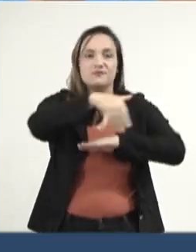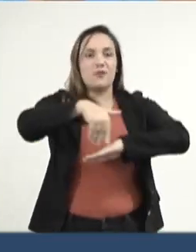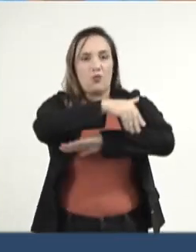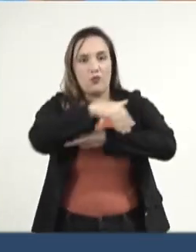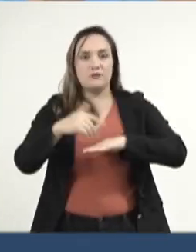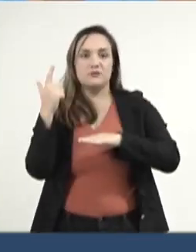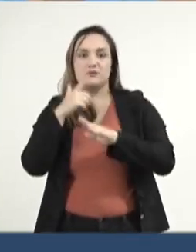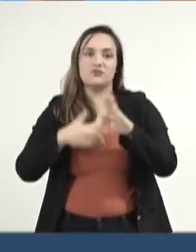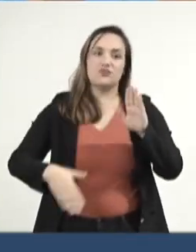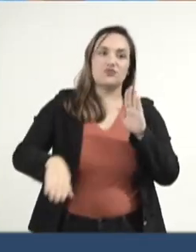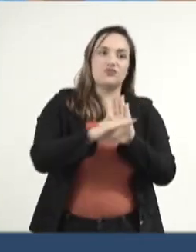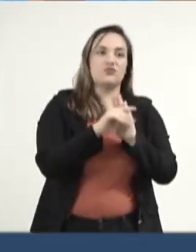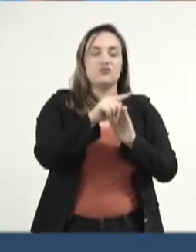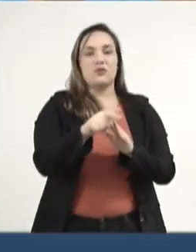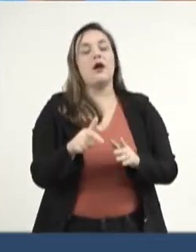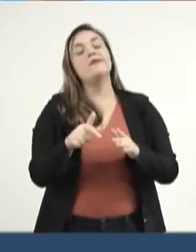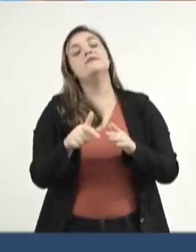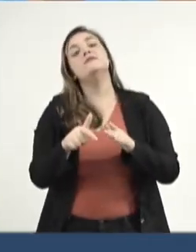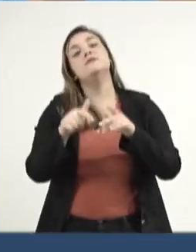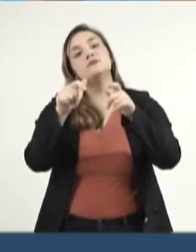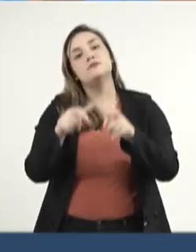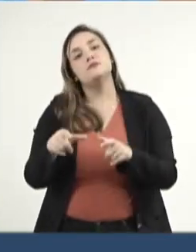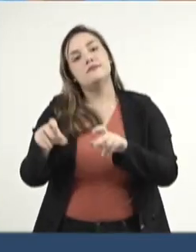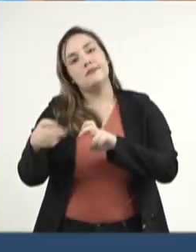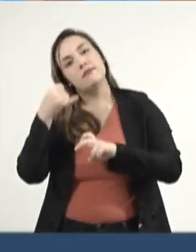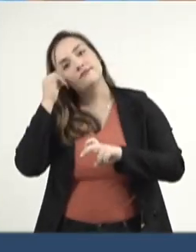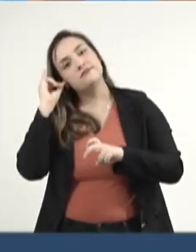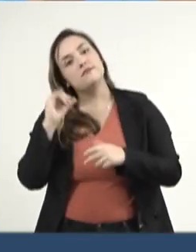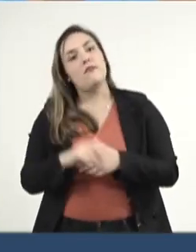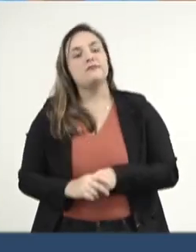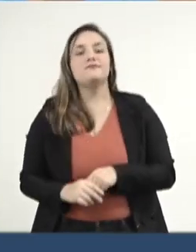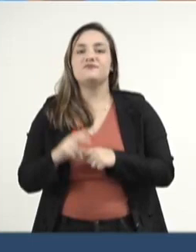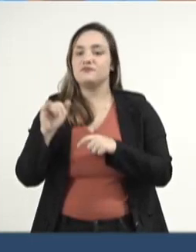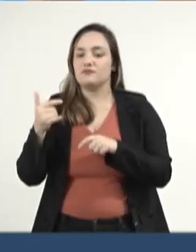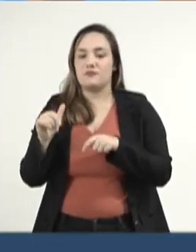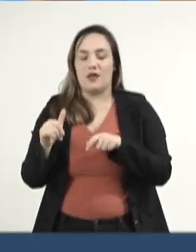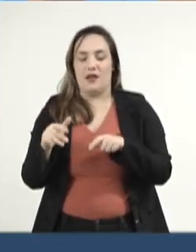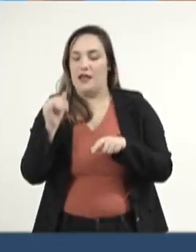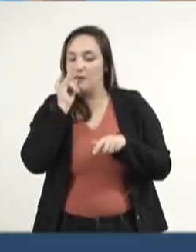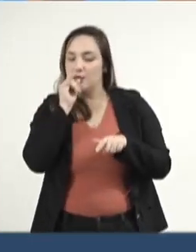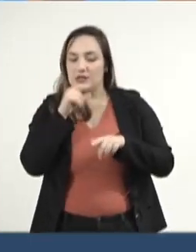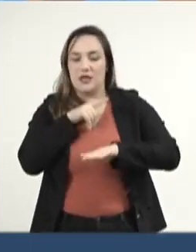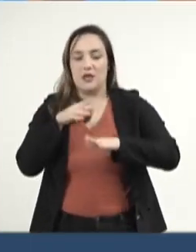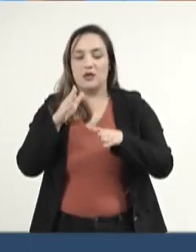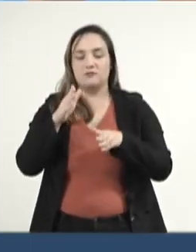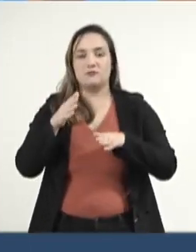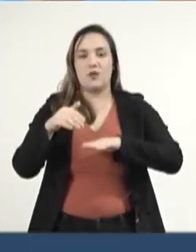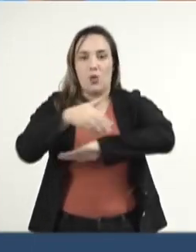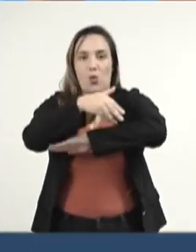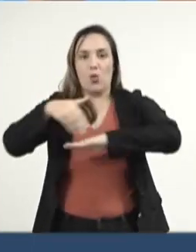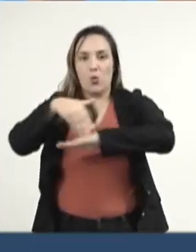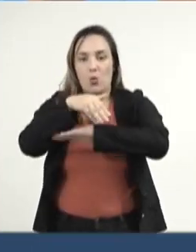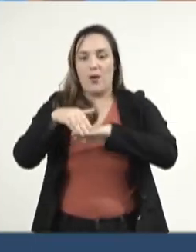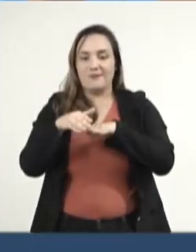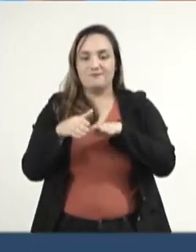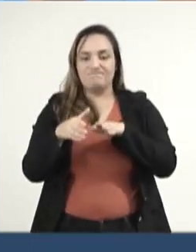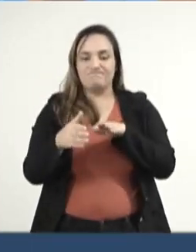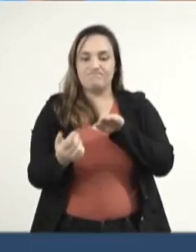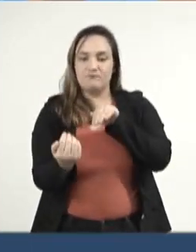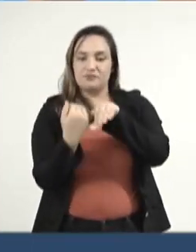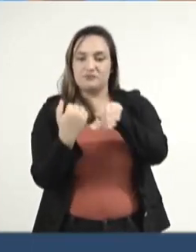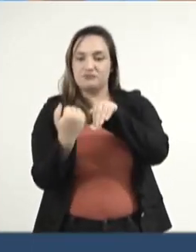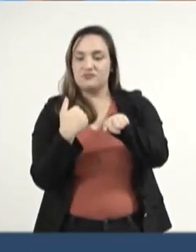conduz as propriedades. A ausência de acostamento torna a entrada e saída das chacras um desafio,